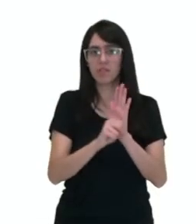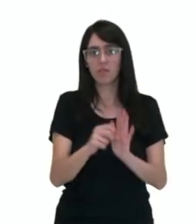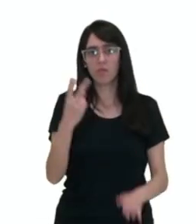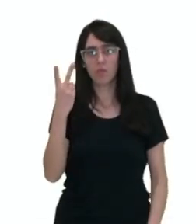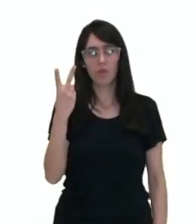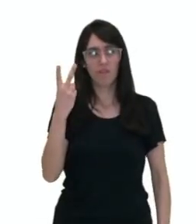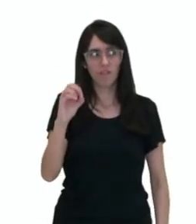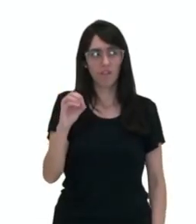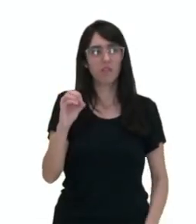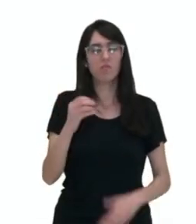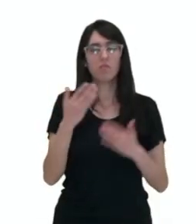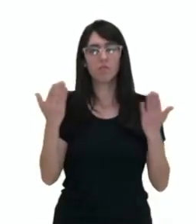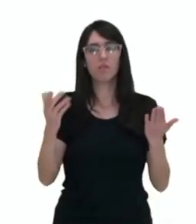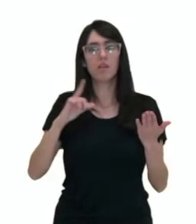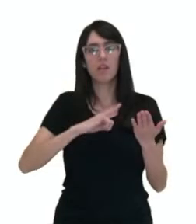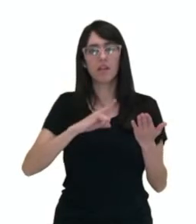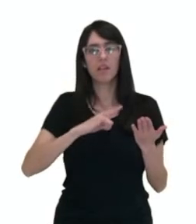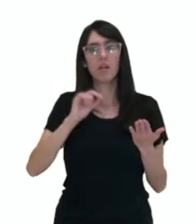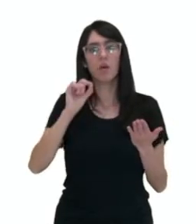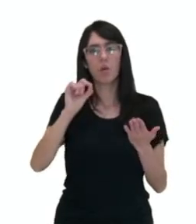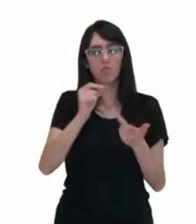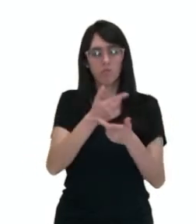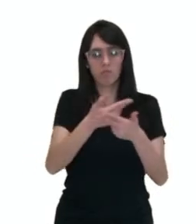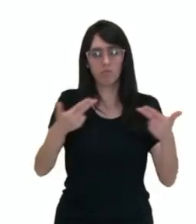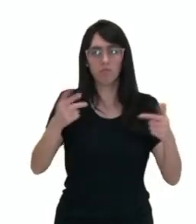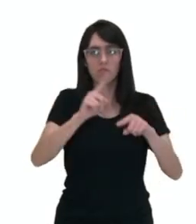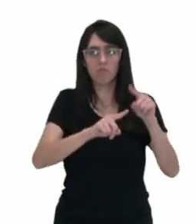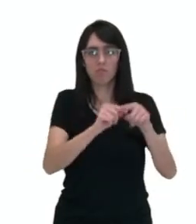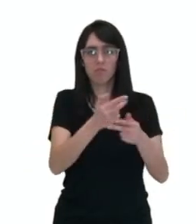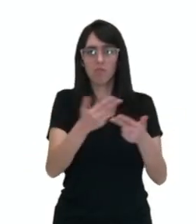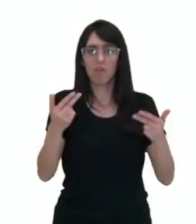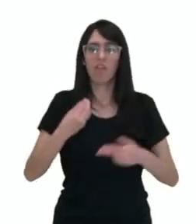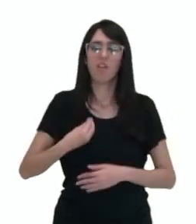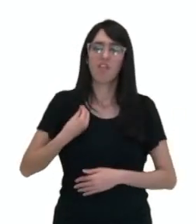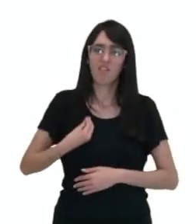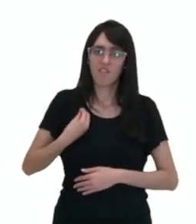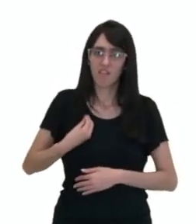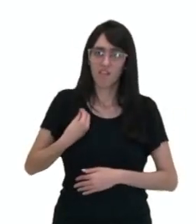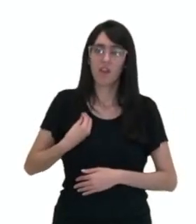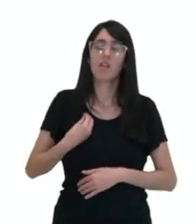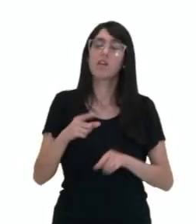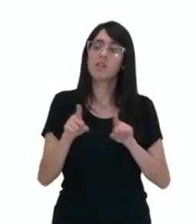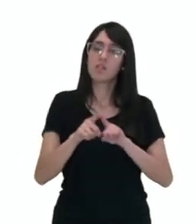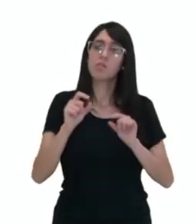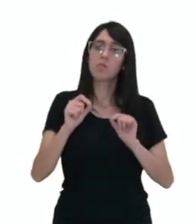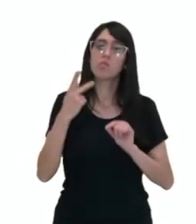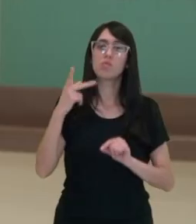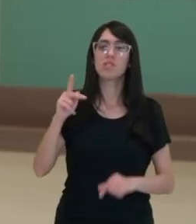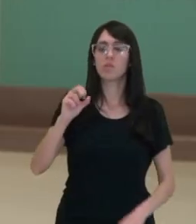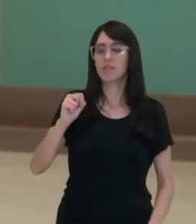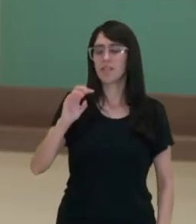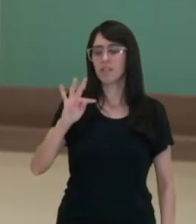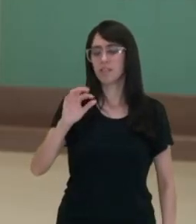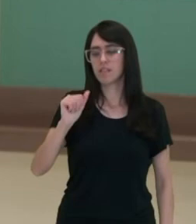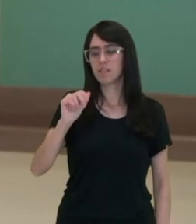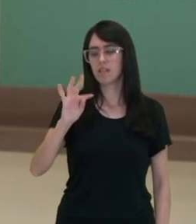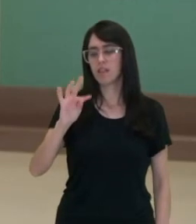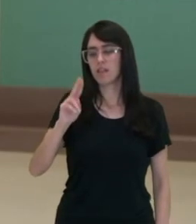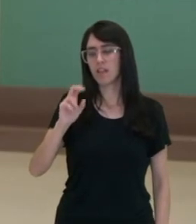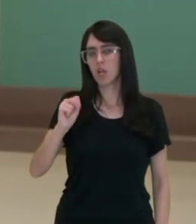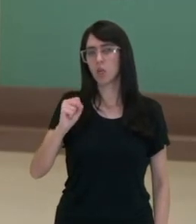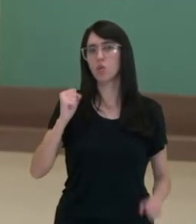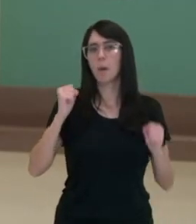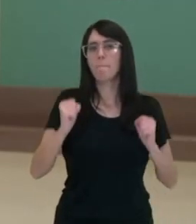ele vai, além de tratar dessas condições materiais de vida, o Weber vai falar da questão do status e do poder. Então ele